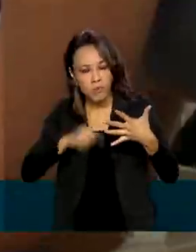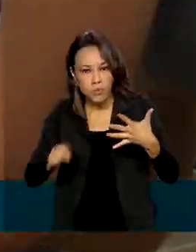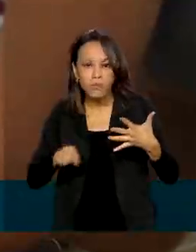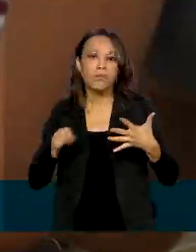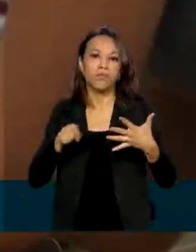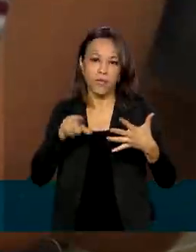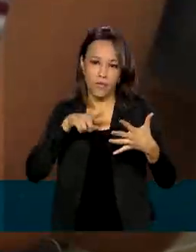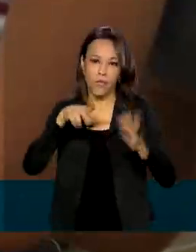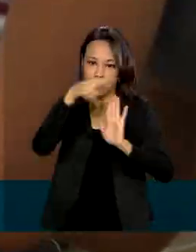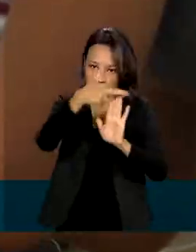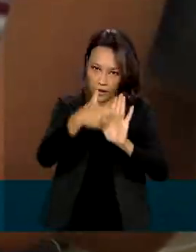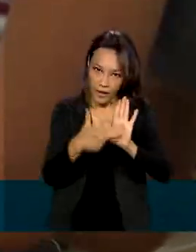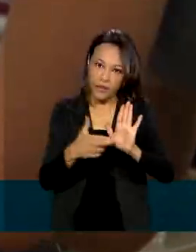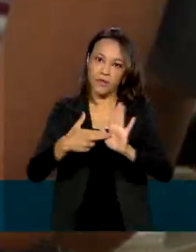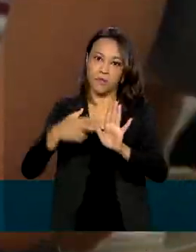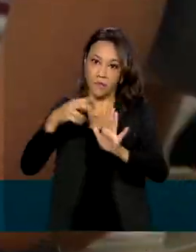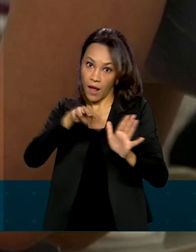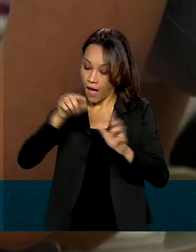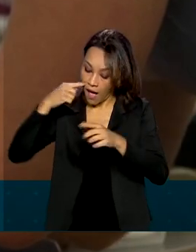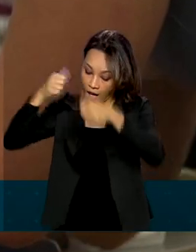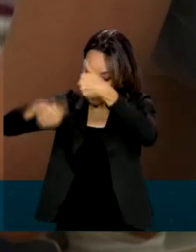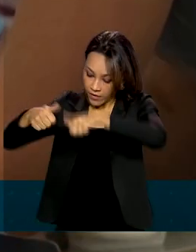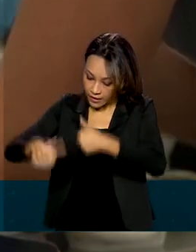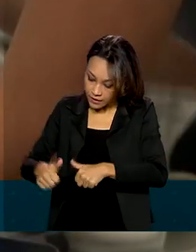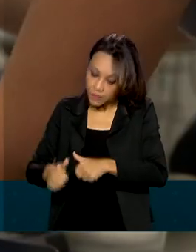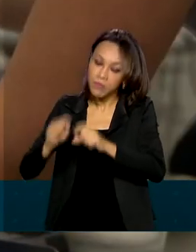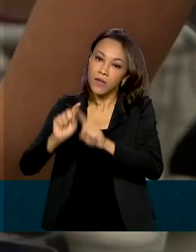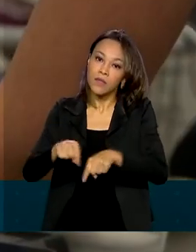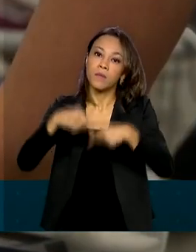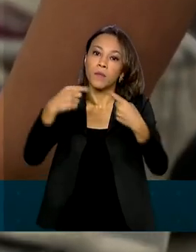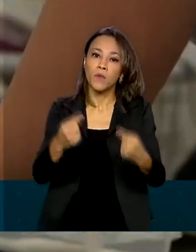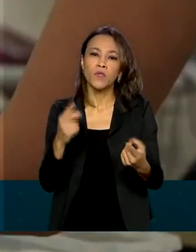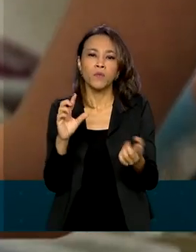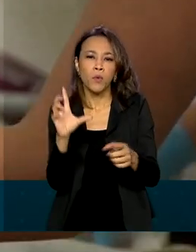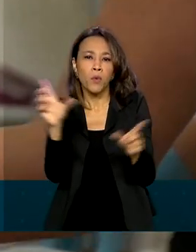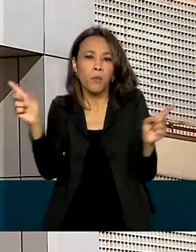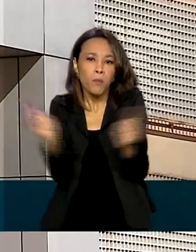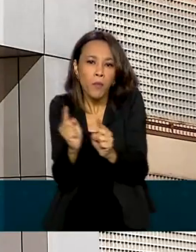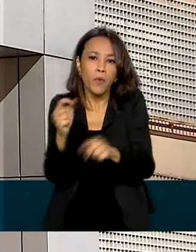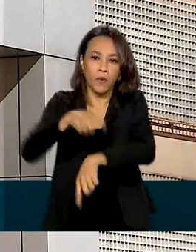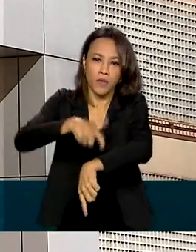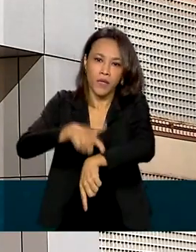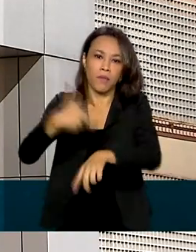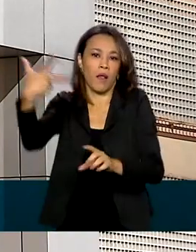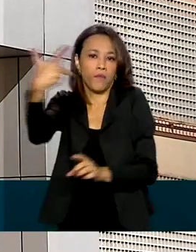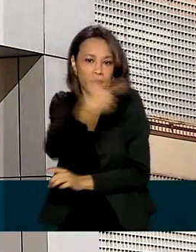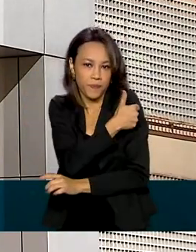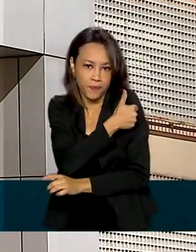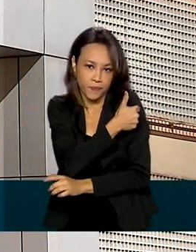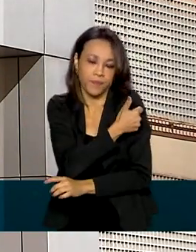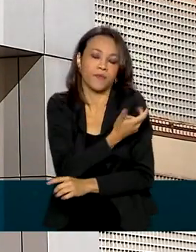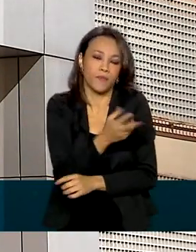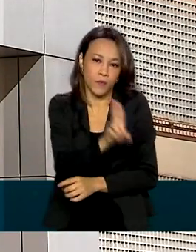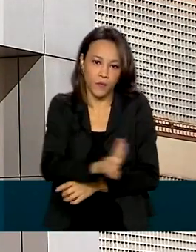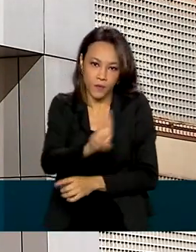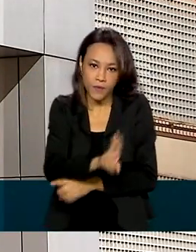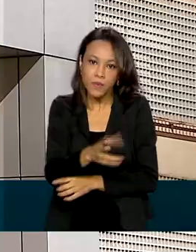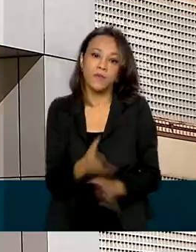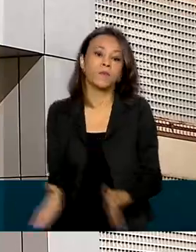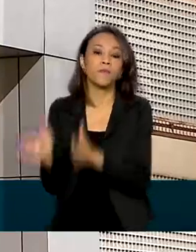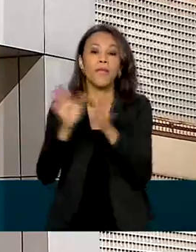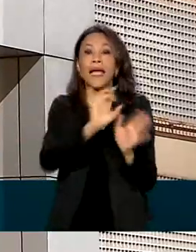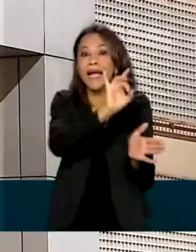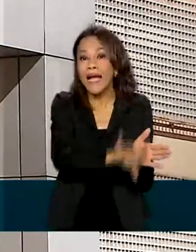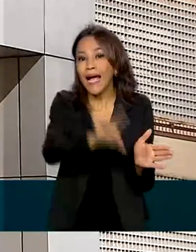guia para submissão de autorização temporária de uso emergencial de vacinas. A agência informou ainda que cada